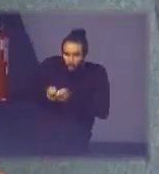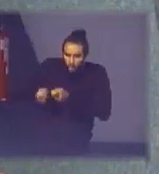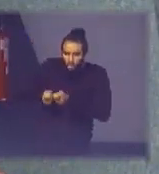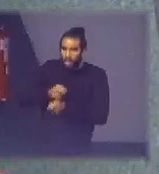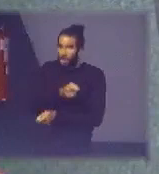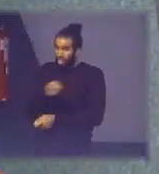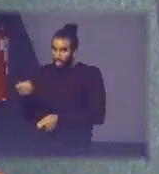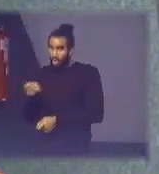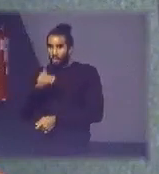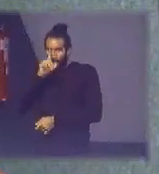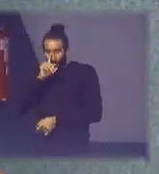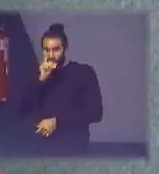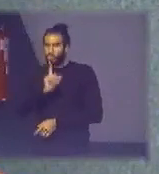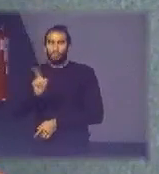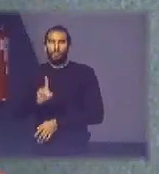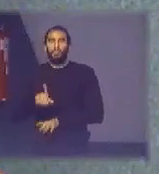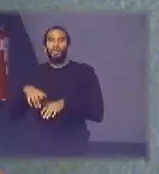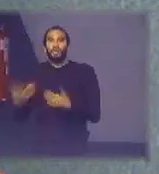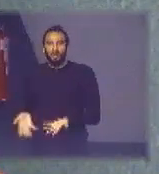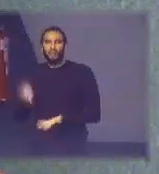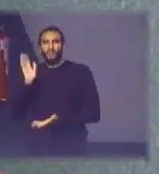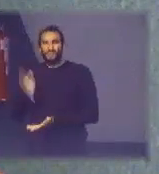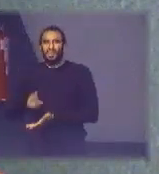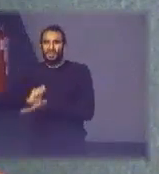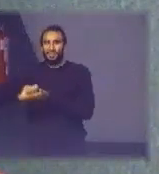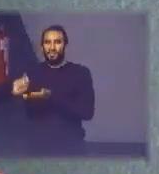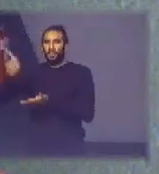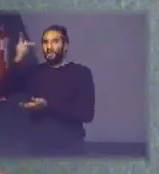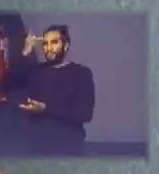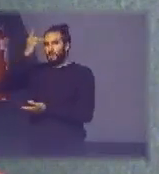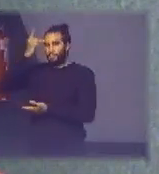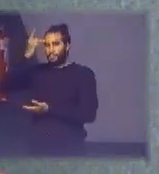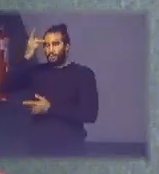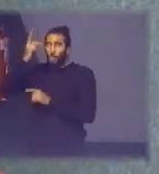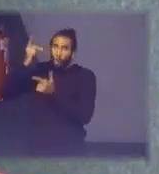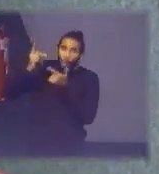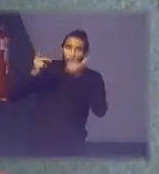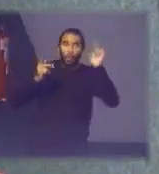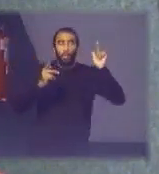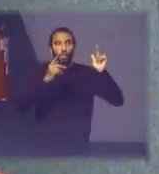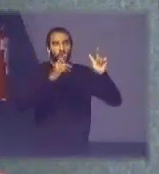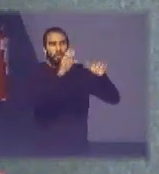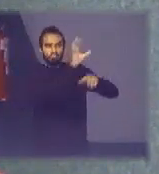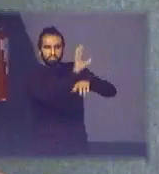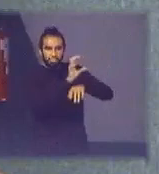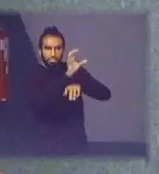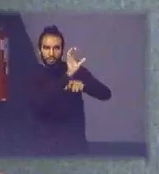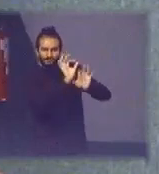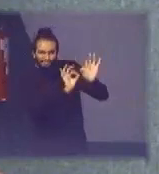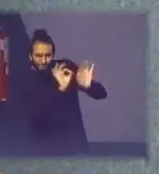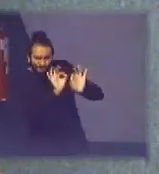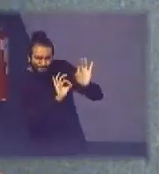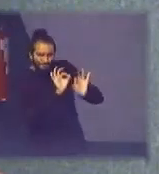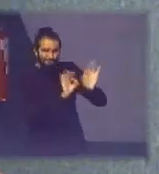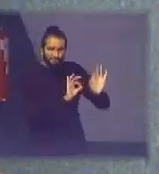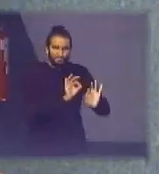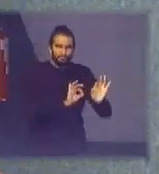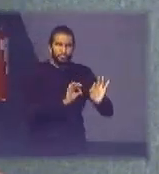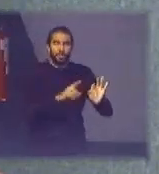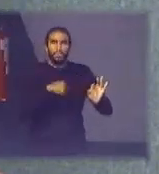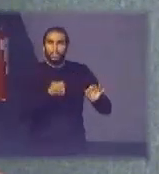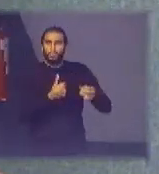portanto nós assinamos com o estado de São Paulo outros estados estão resolvendo isso e estamos